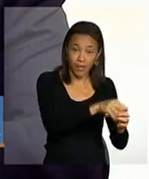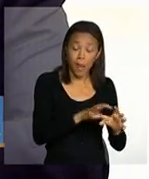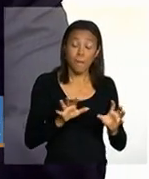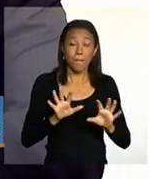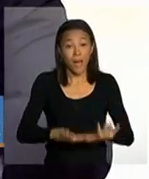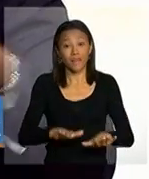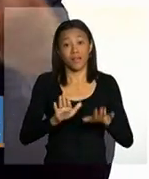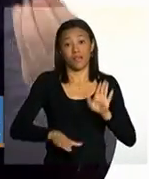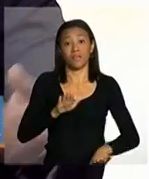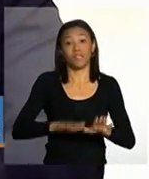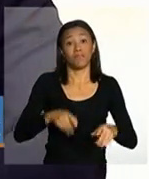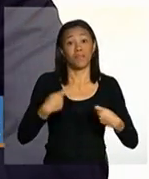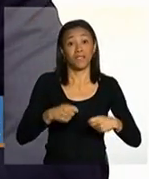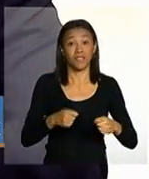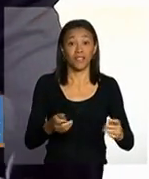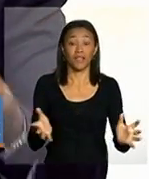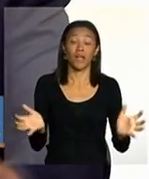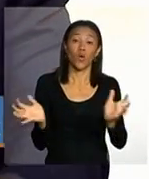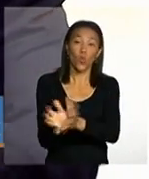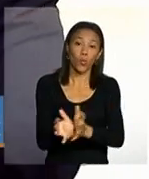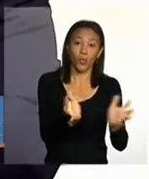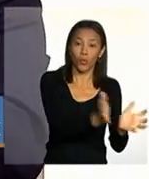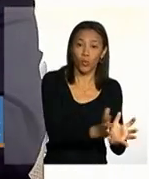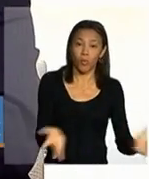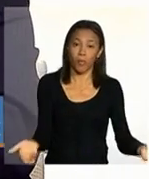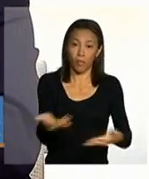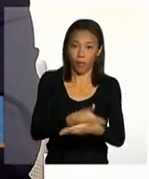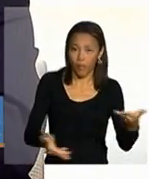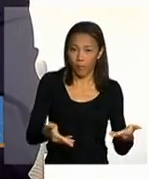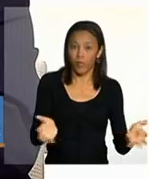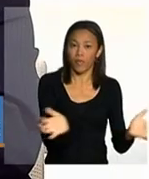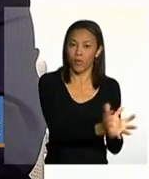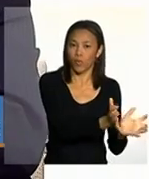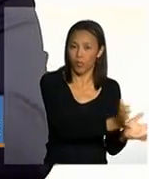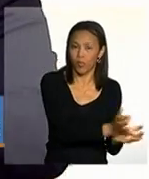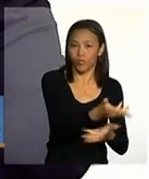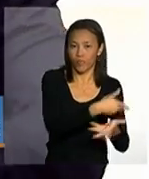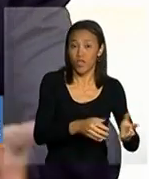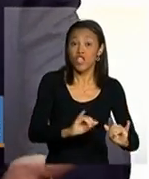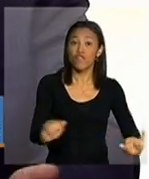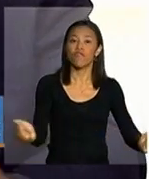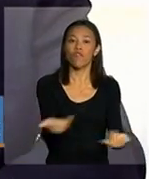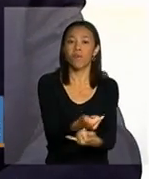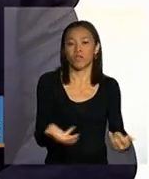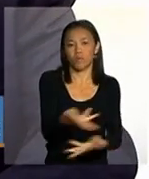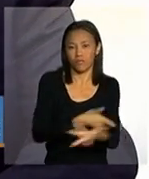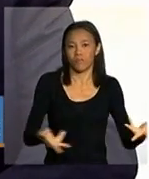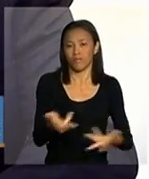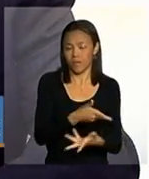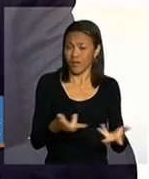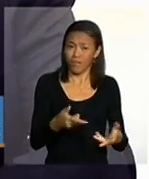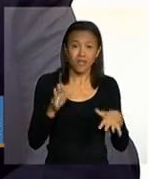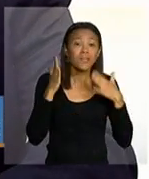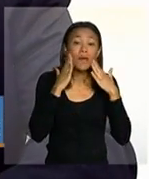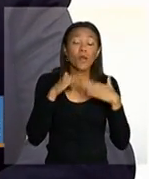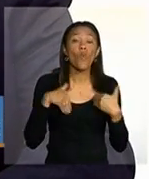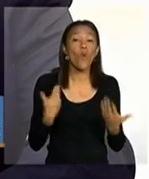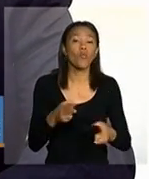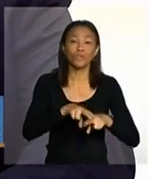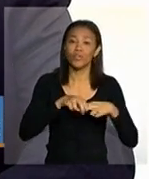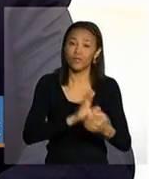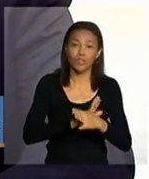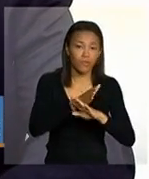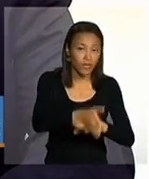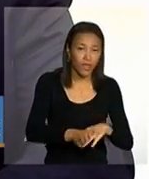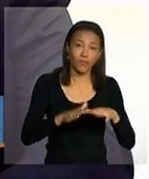trabalhar intersetorialmente, porque os motivos que levam a não ir para a escola ou os motivos que levam ao não cumprimento da agenda